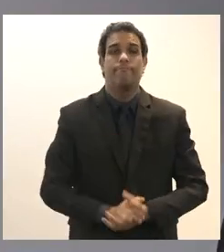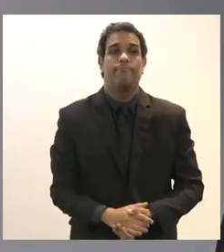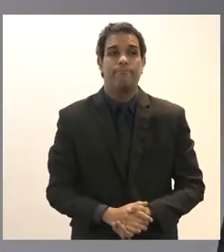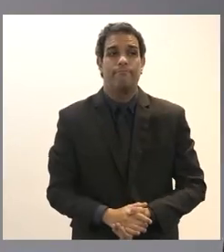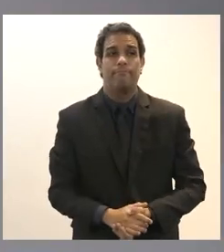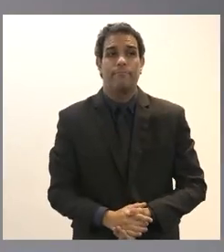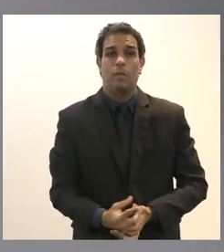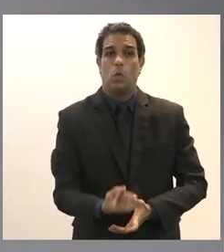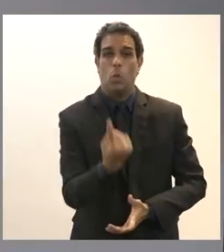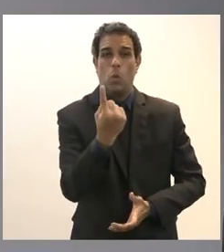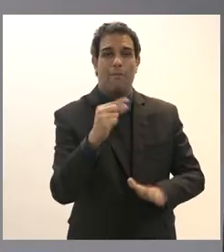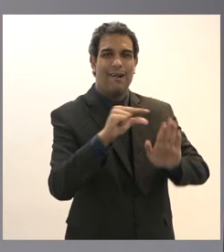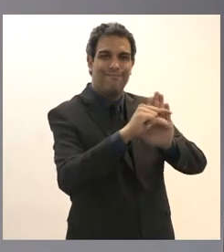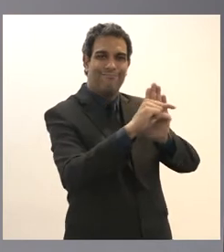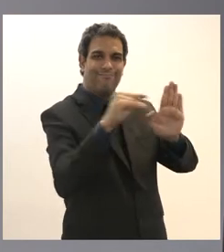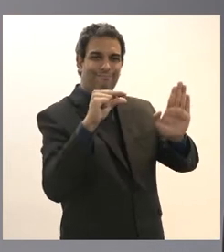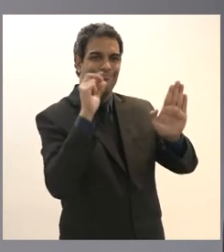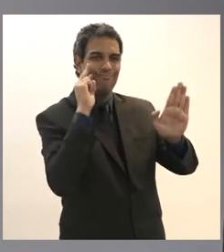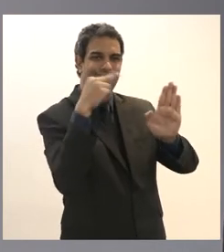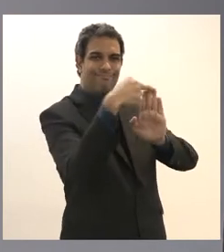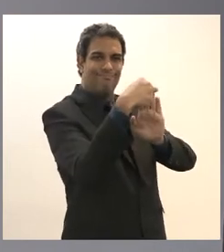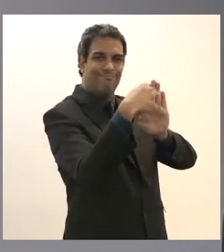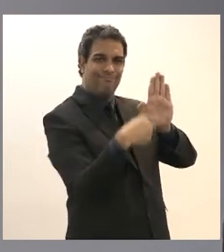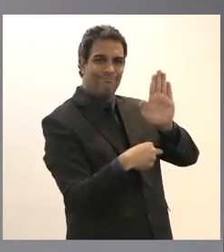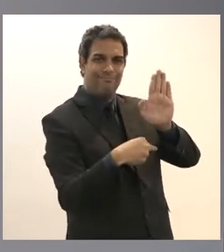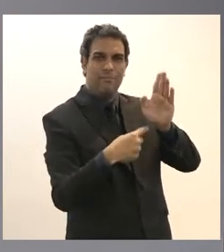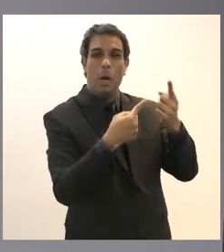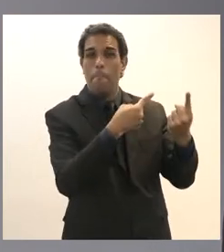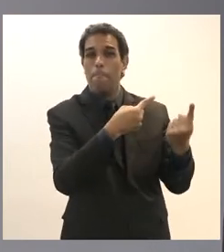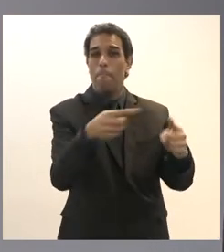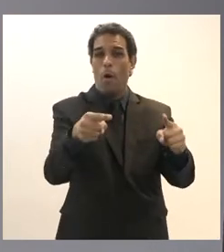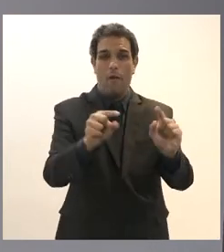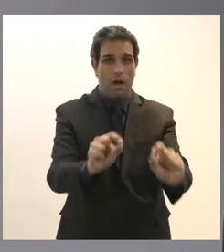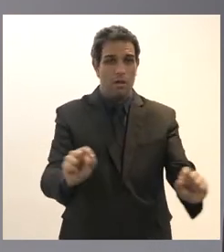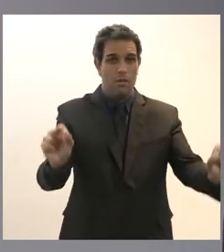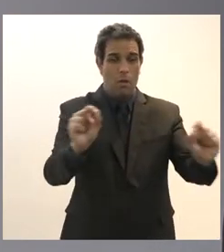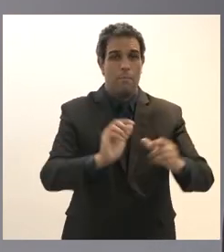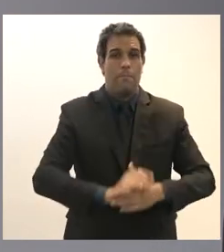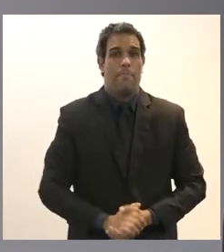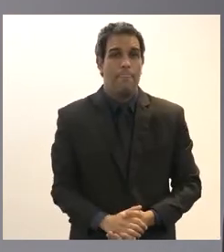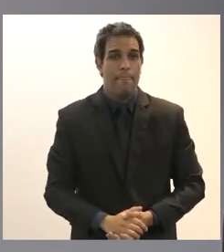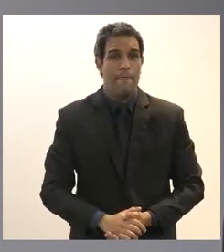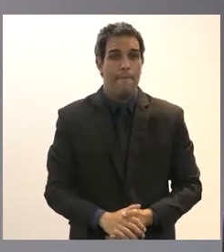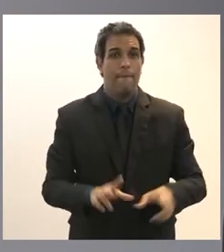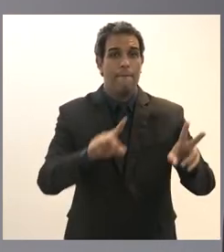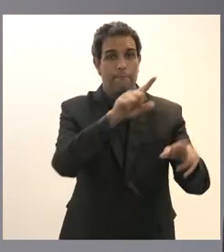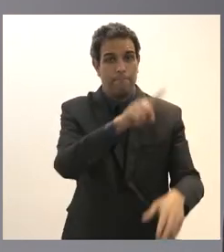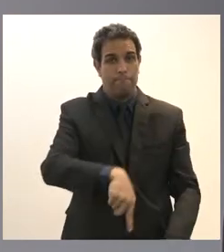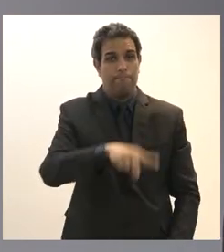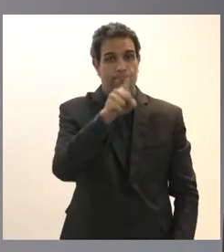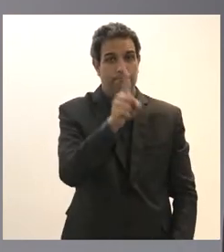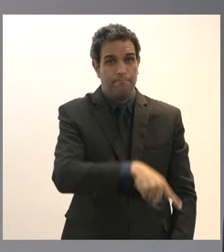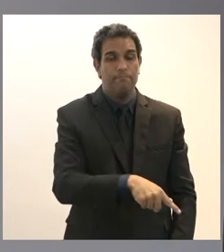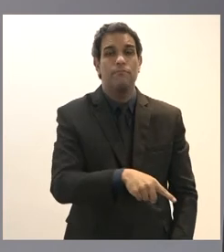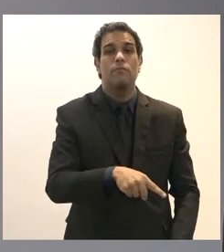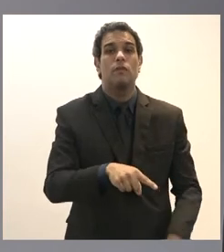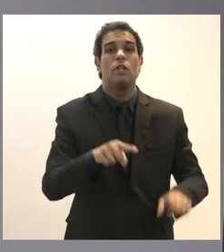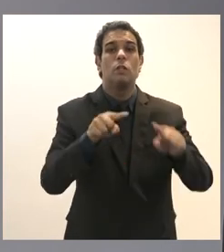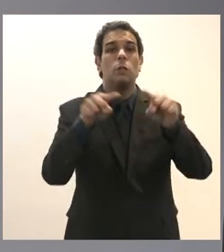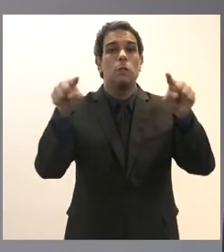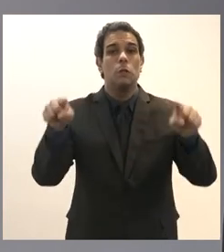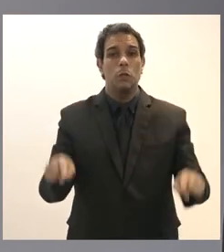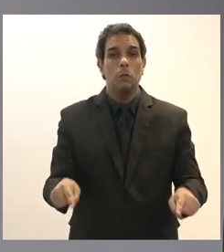dispositivo aqui só para efeito de provocação é vedada a concessão a qualquer servidor ou